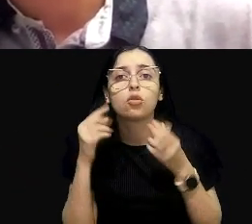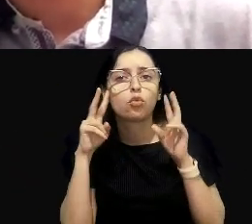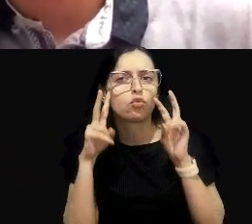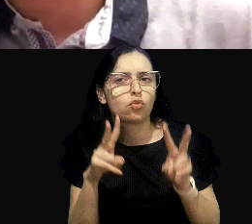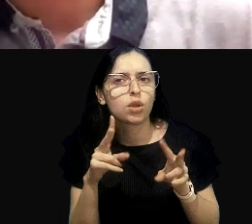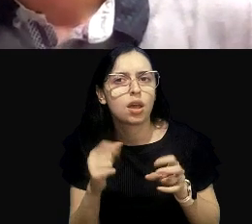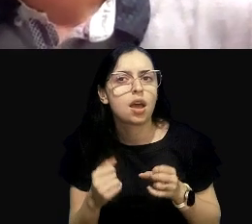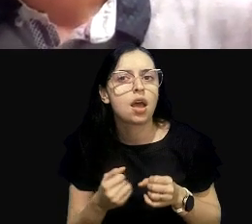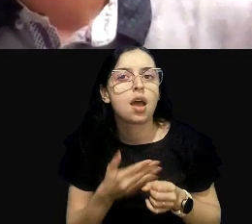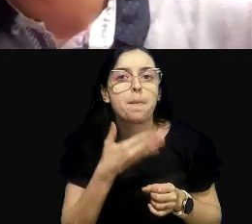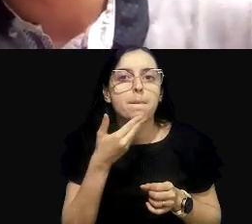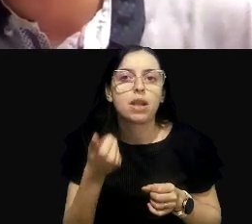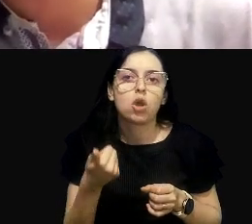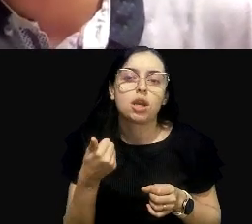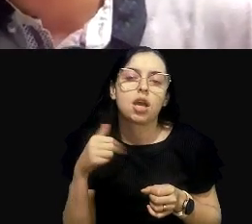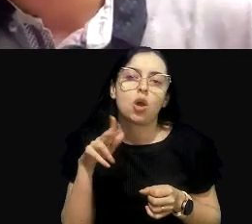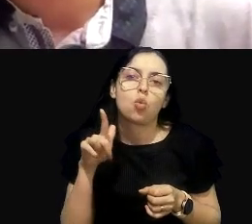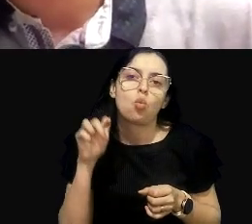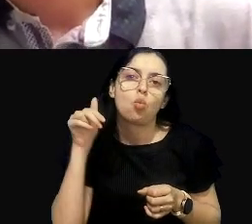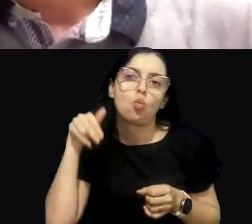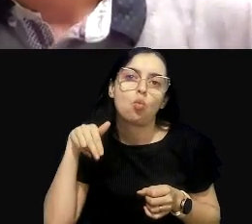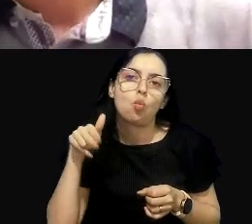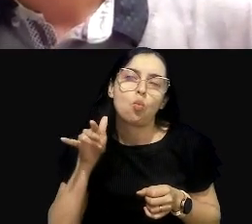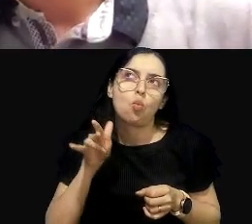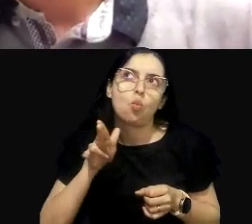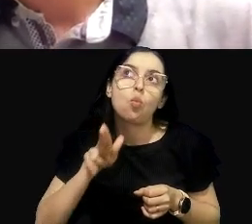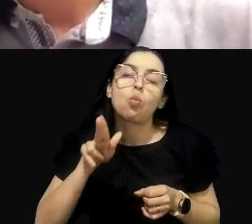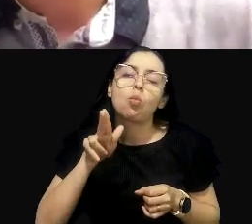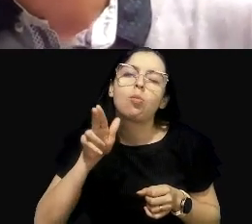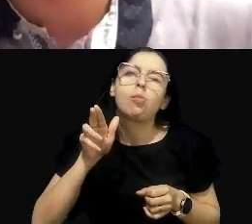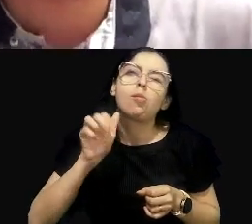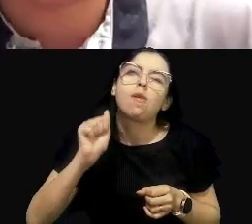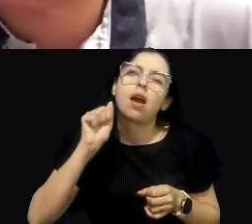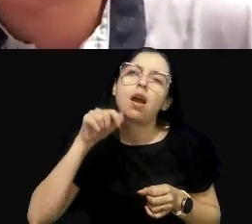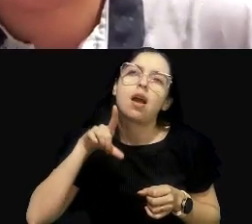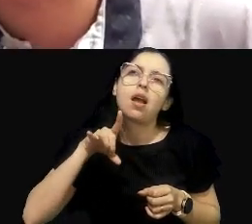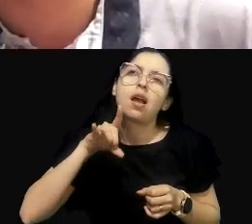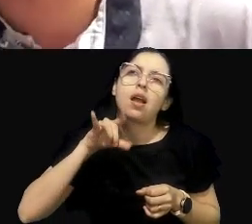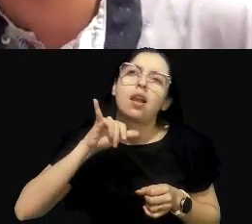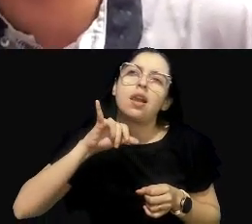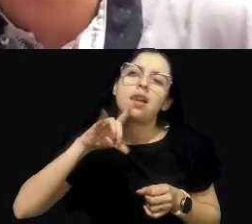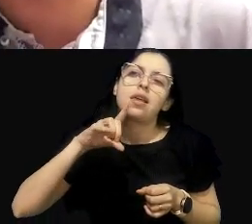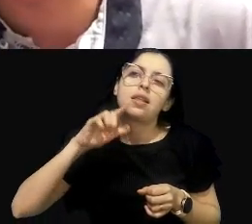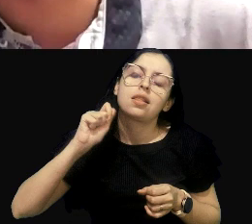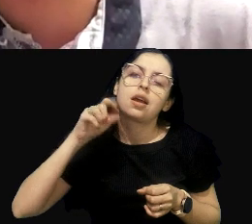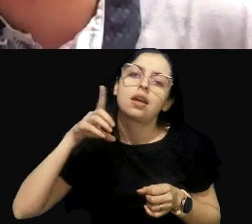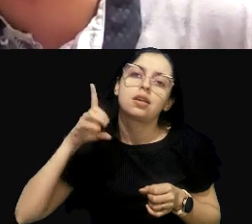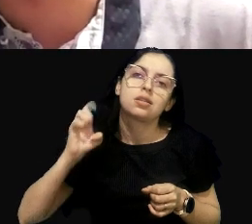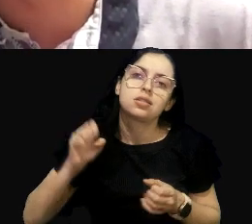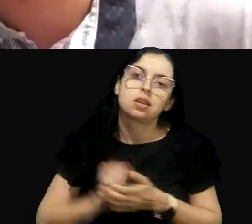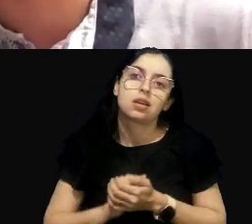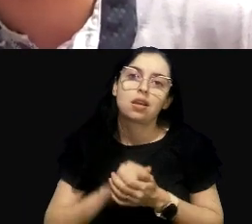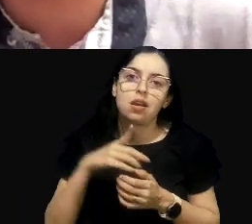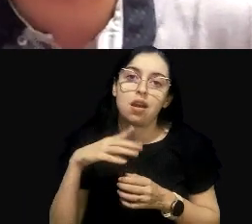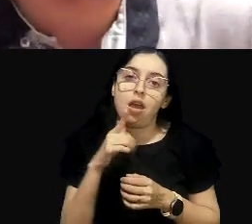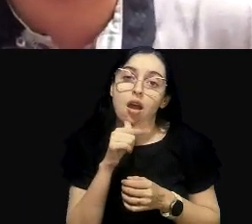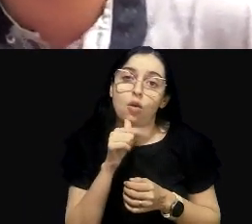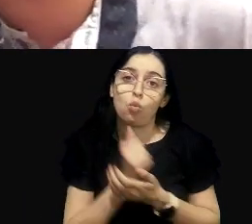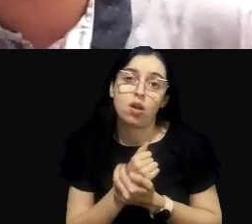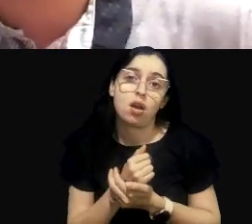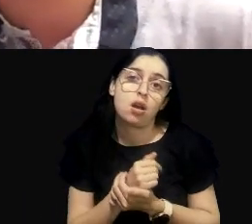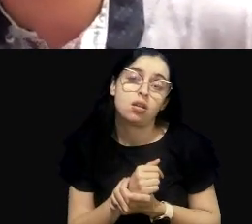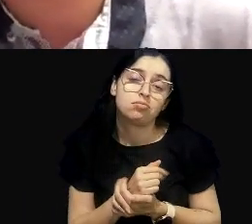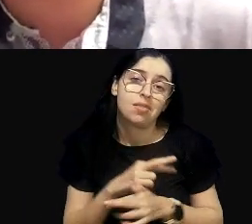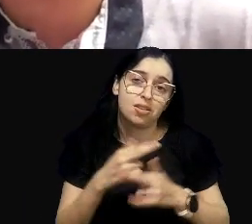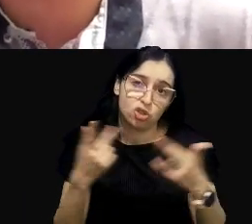de qualidade da água? E o que eu argumento aqui é que essas condições vão ser diferentes, elas não serão as mesmas no sul, no sudeste, no